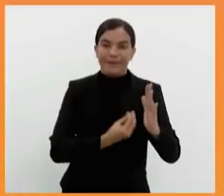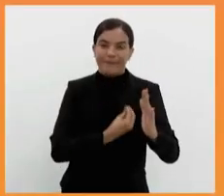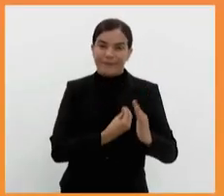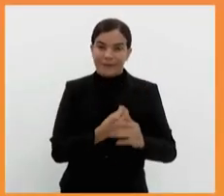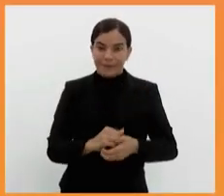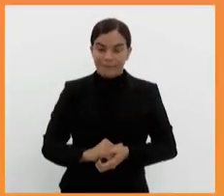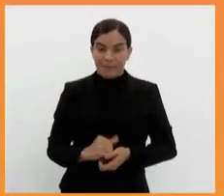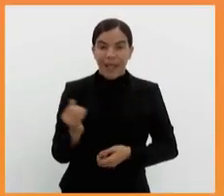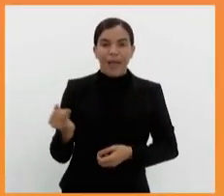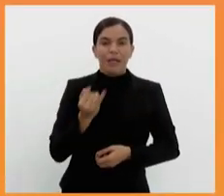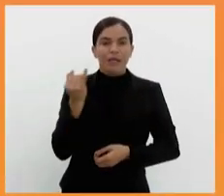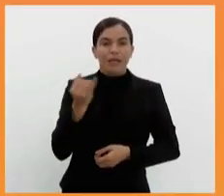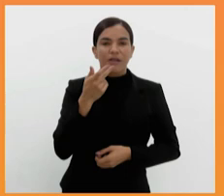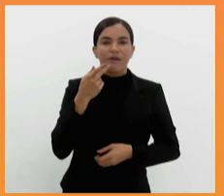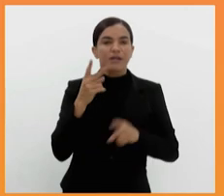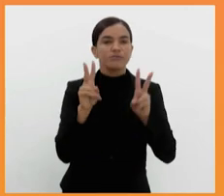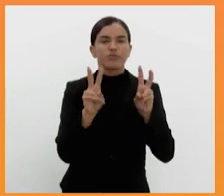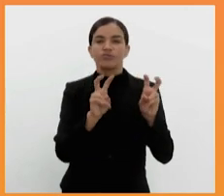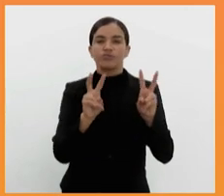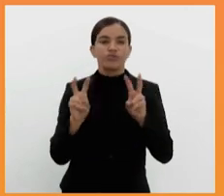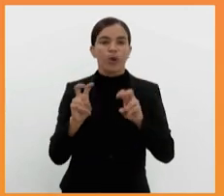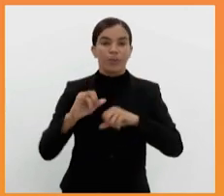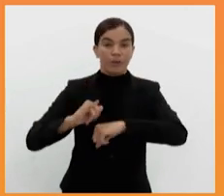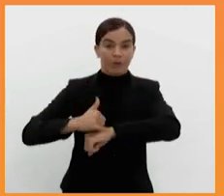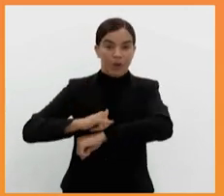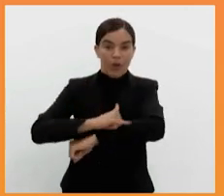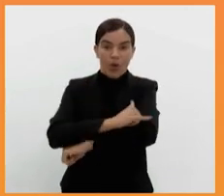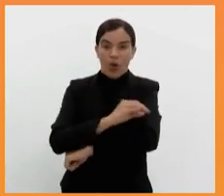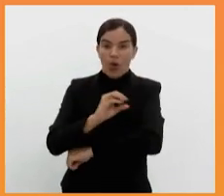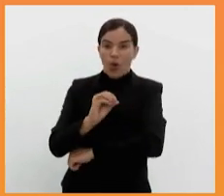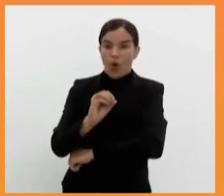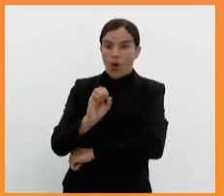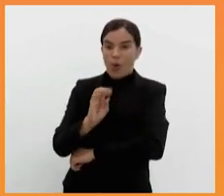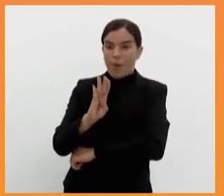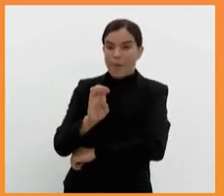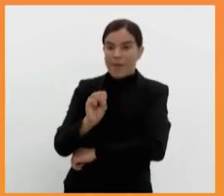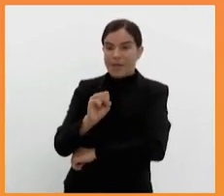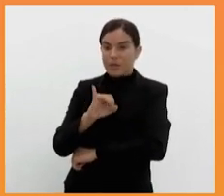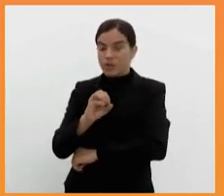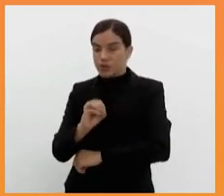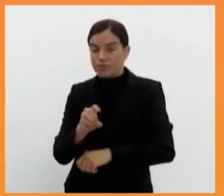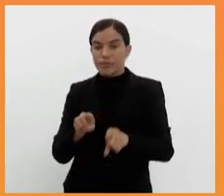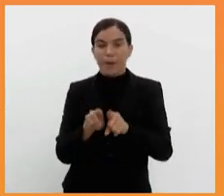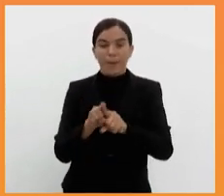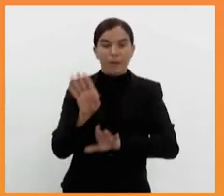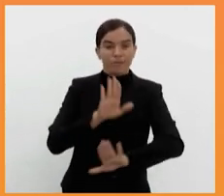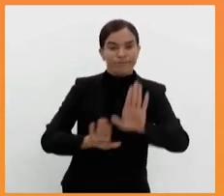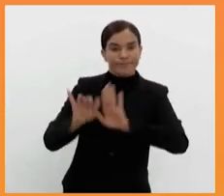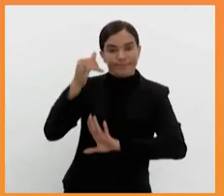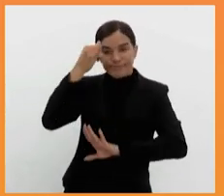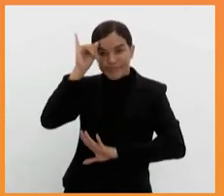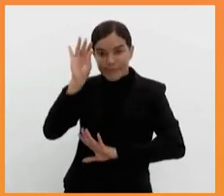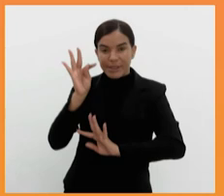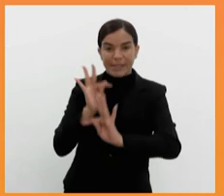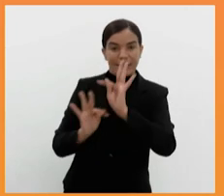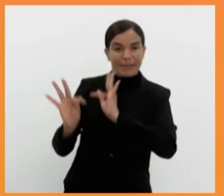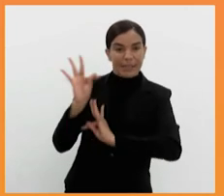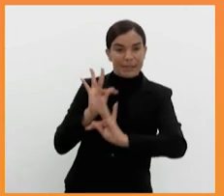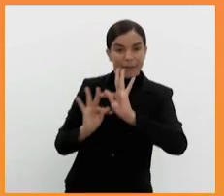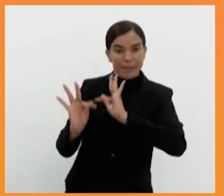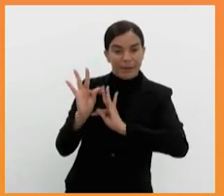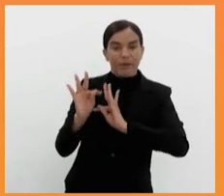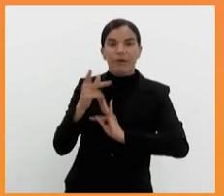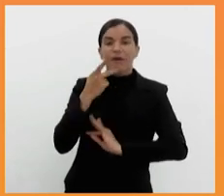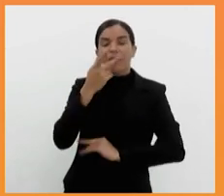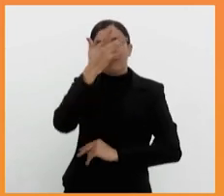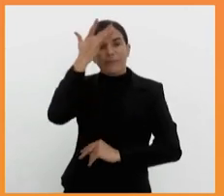importância de falarmos em obesidade, em prevenção e em tratamento para que as